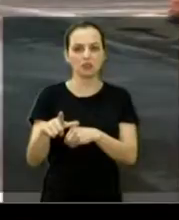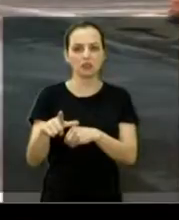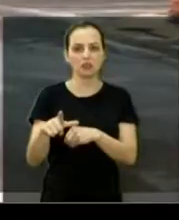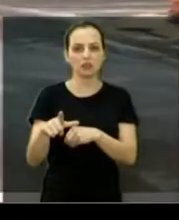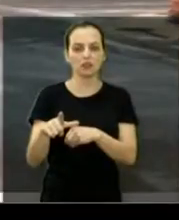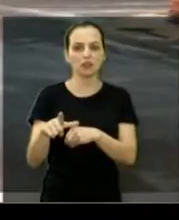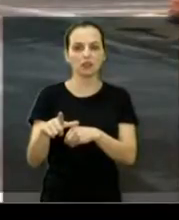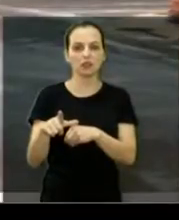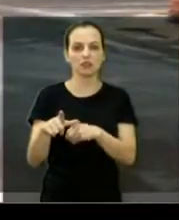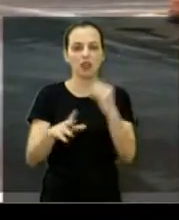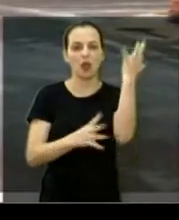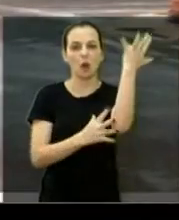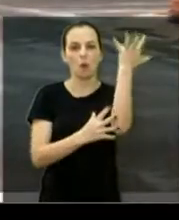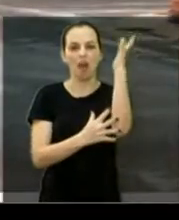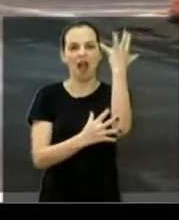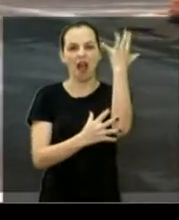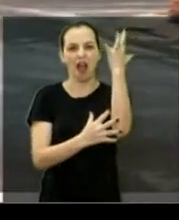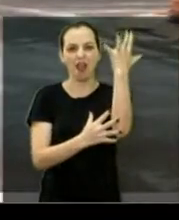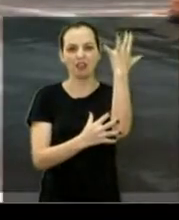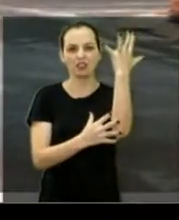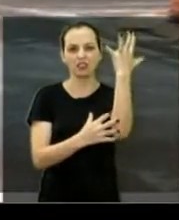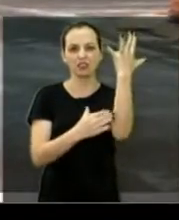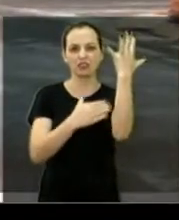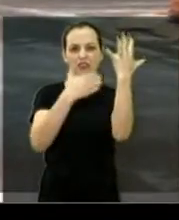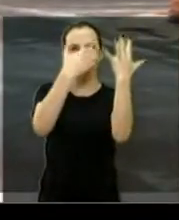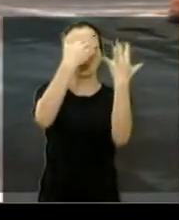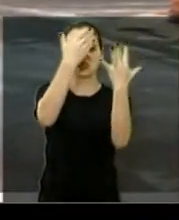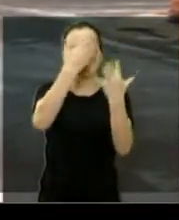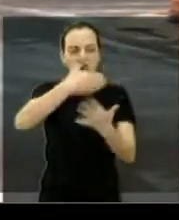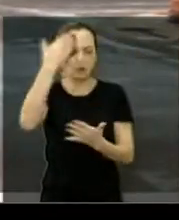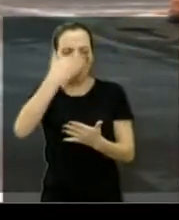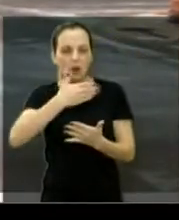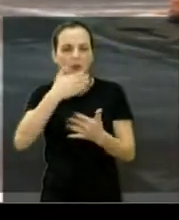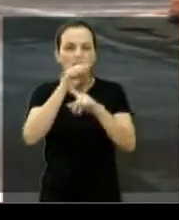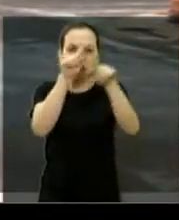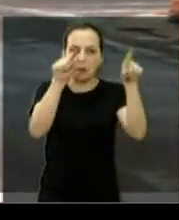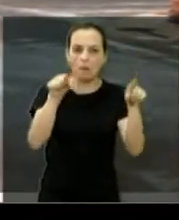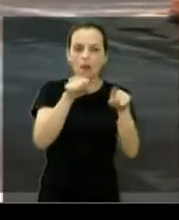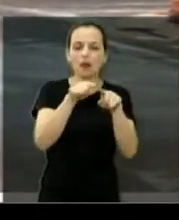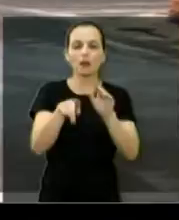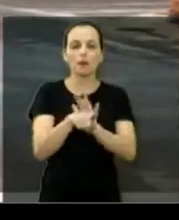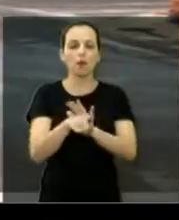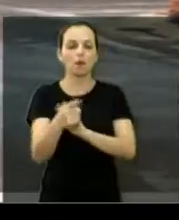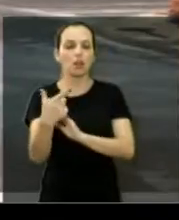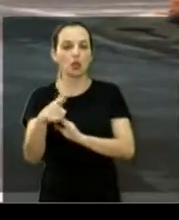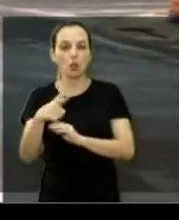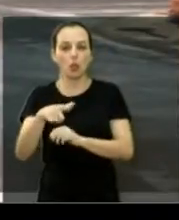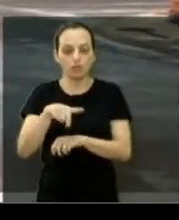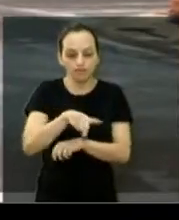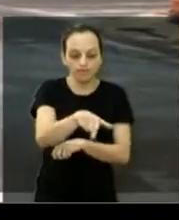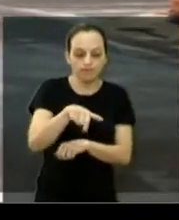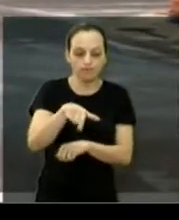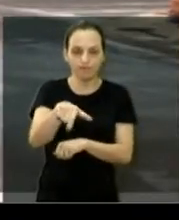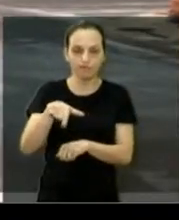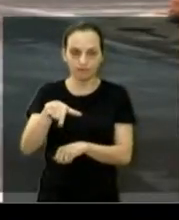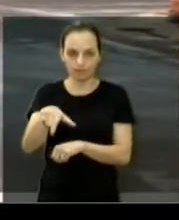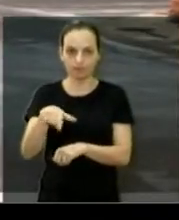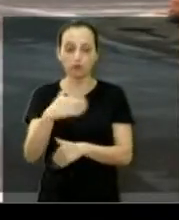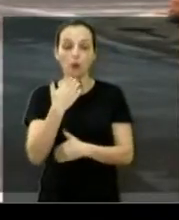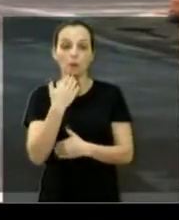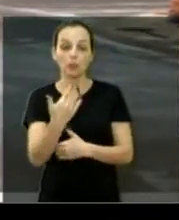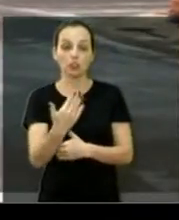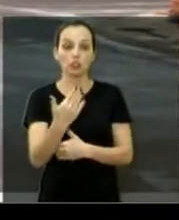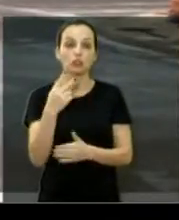sob uma árvore, ou seja, a árvore está escondendo a placa e não tem a sinalização no solo. Então, nós estamos pedindo